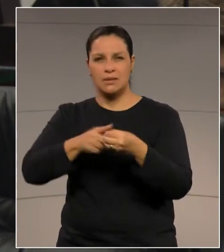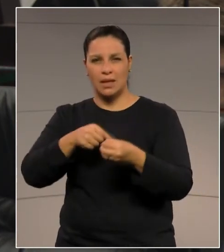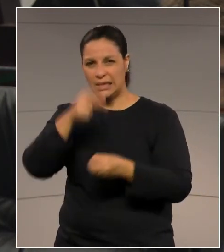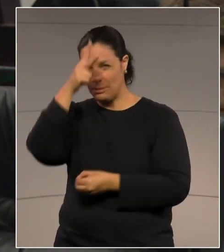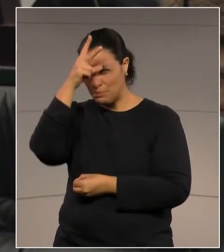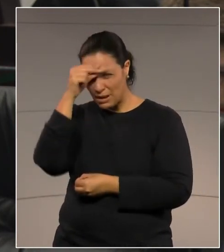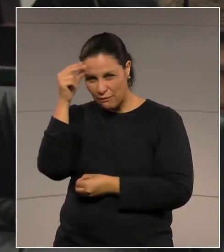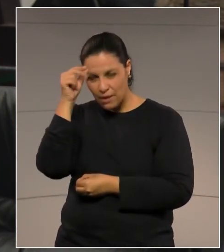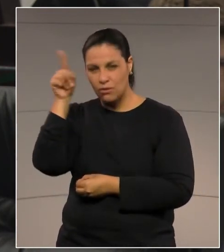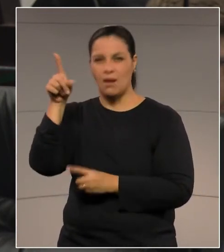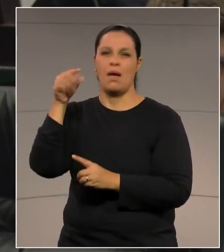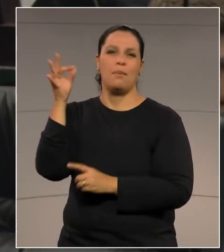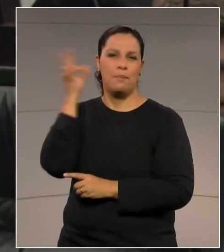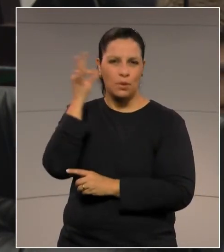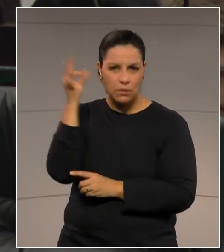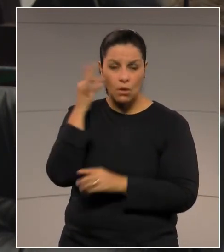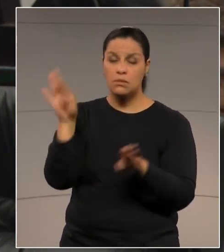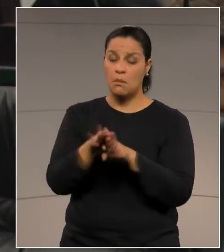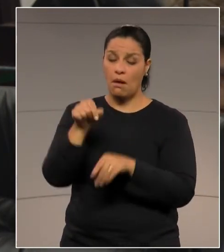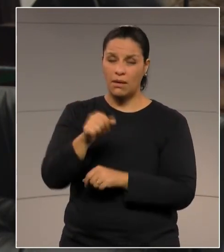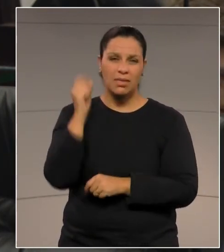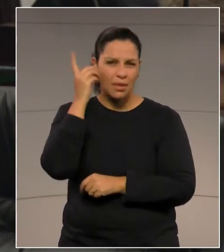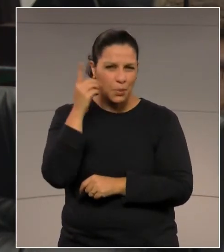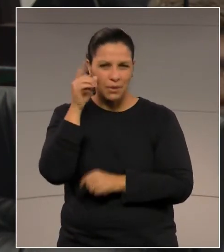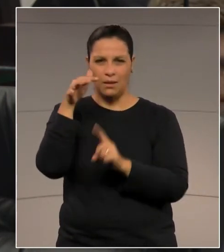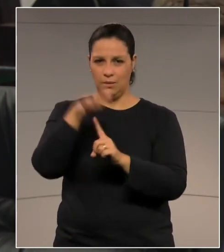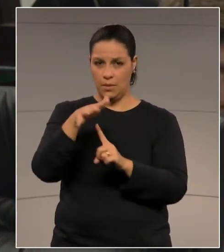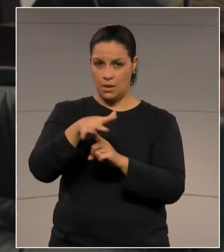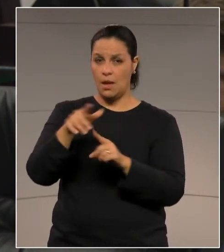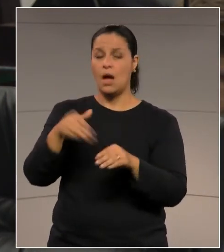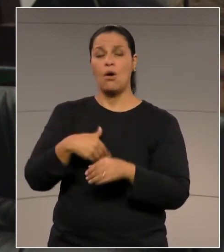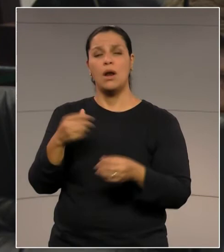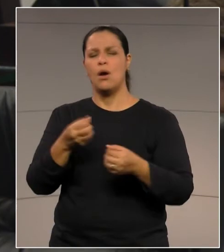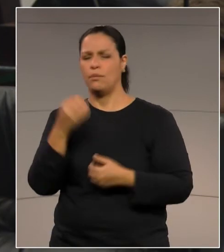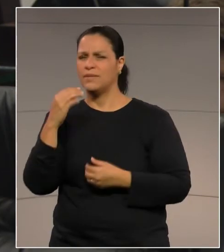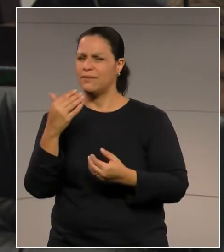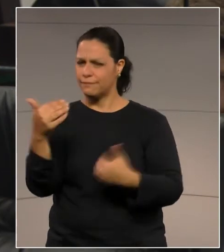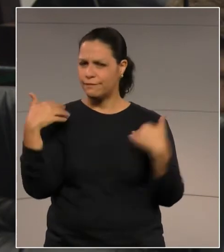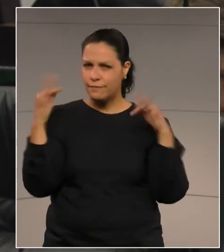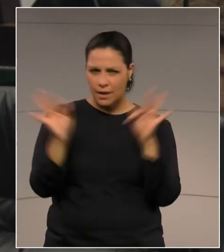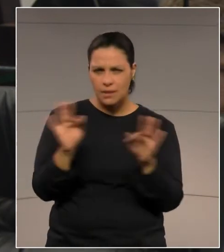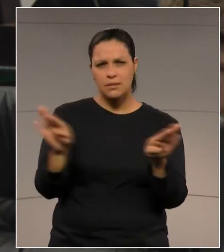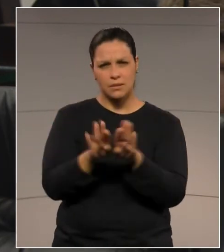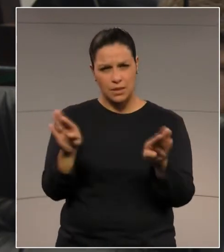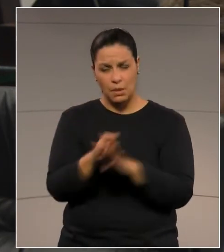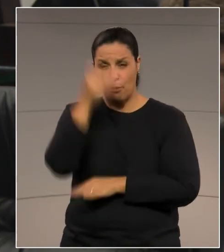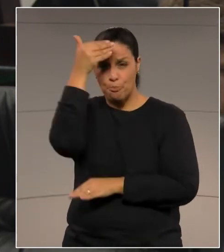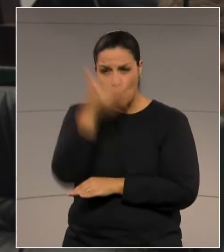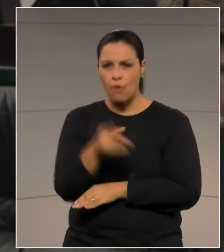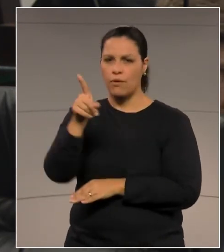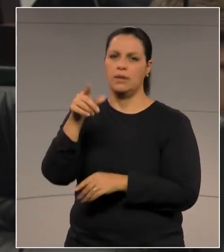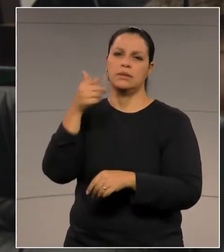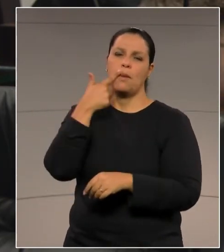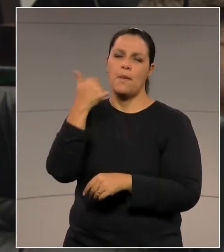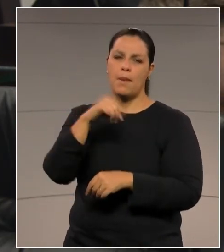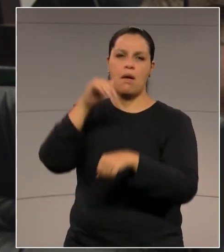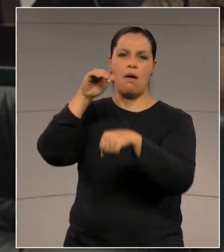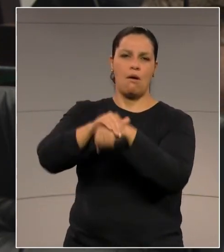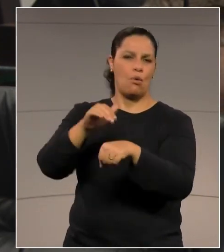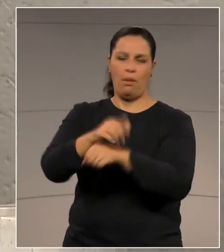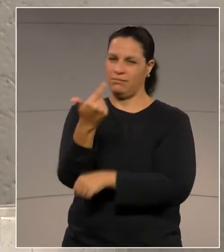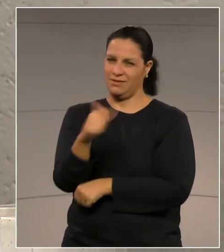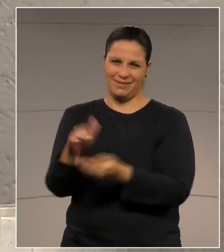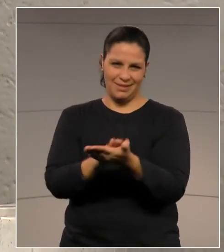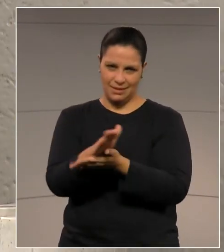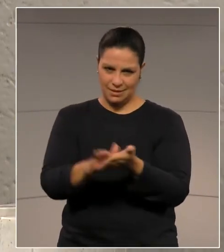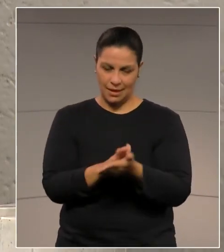estadual também. Muito feliz por essa decisão, que veio provar a inocência do seu pai, diante de todas essas acusações. Parabéns, deputada. Obrigada, deputado